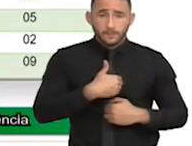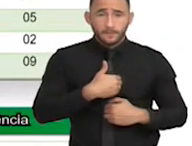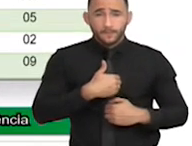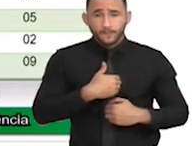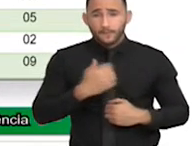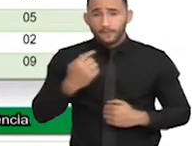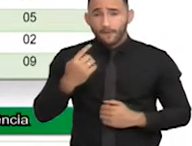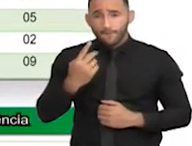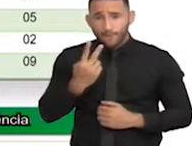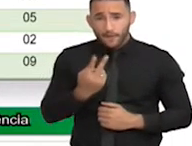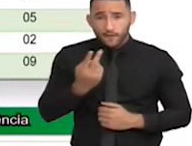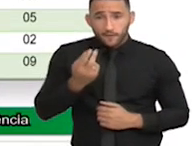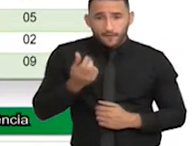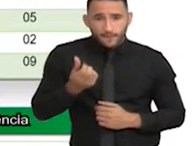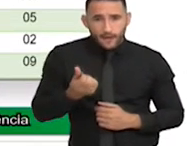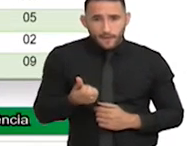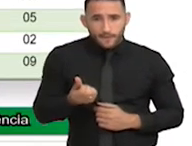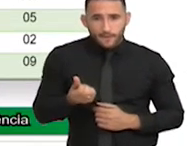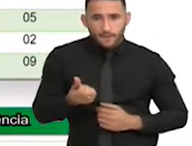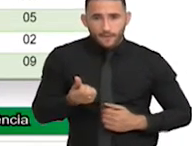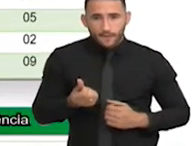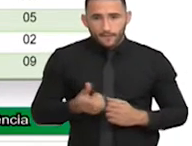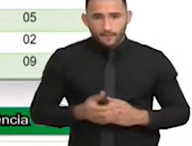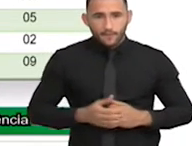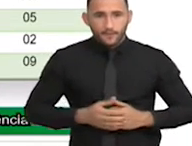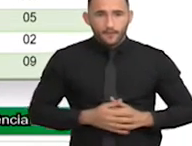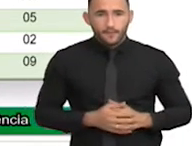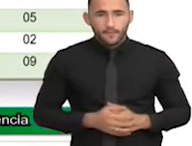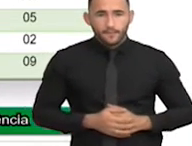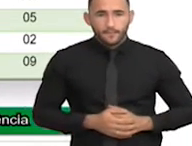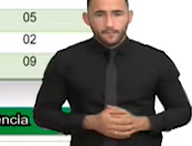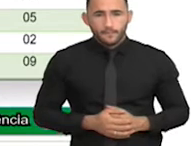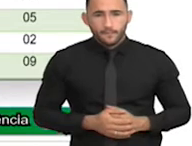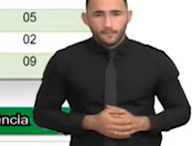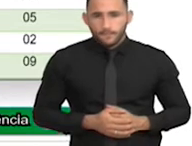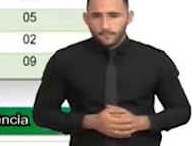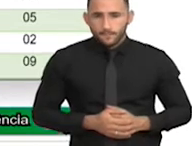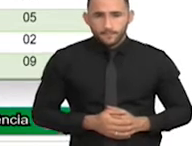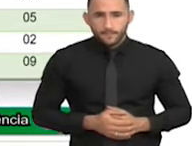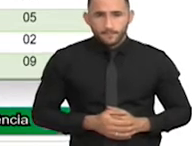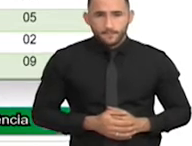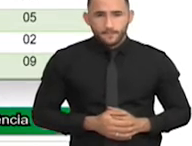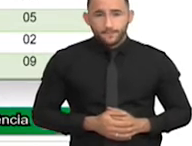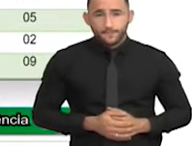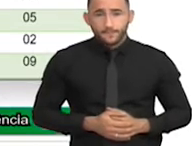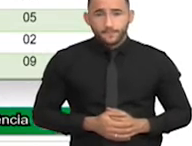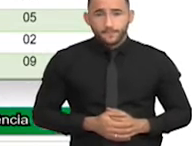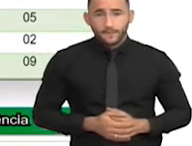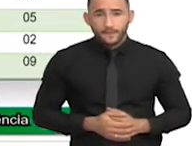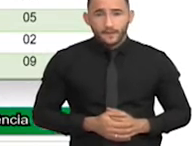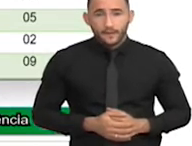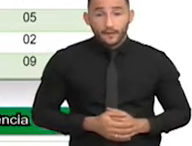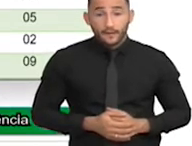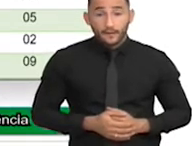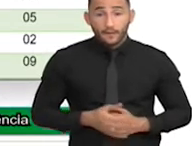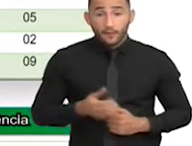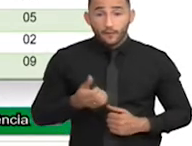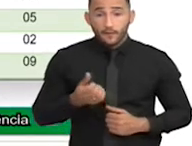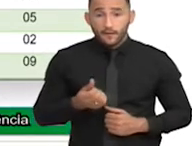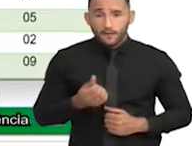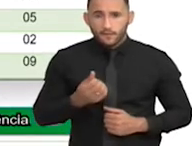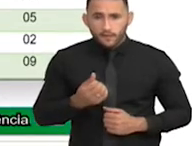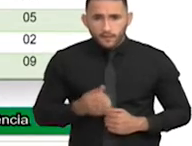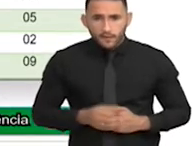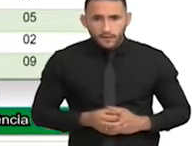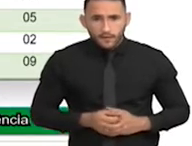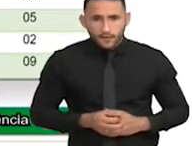2 ali? 626. É isso? É, 626. Já tem, já